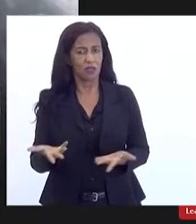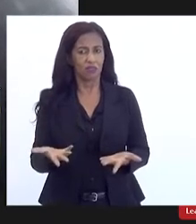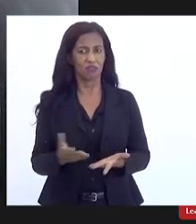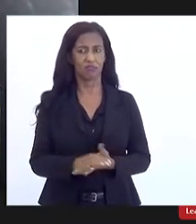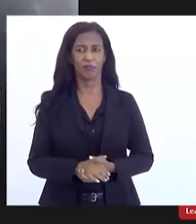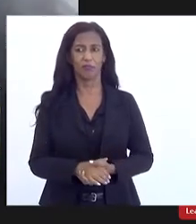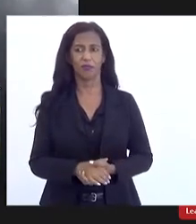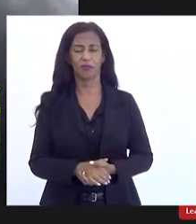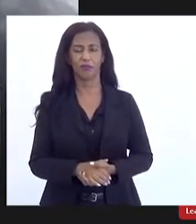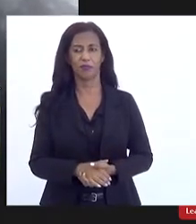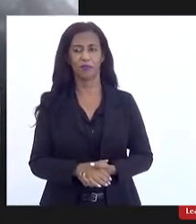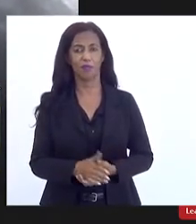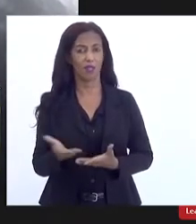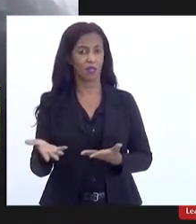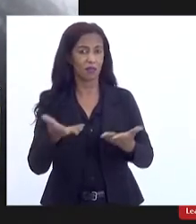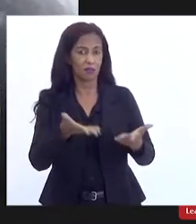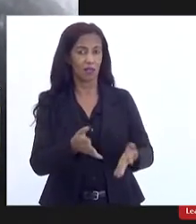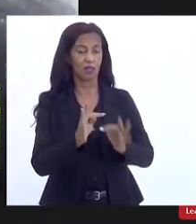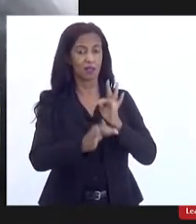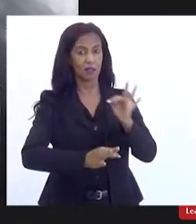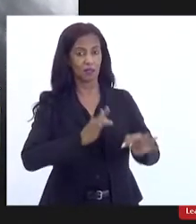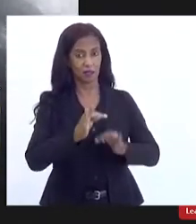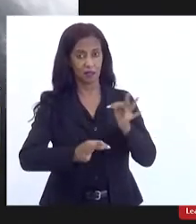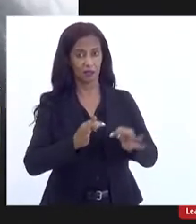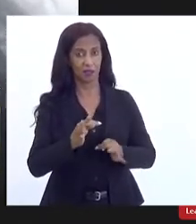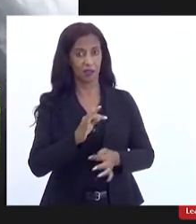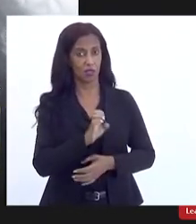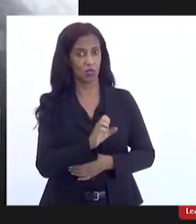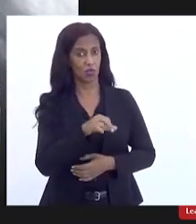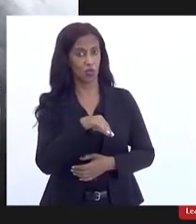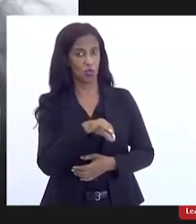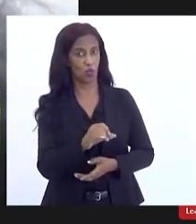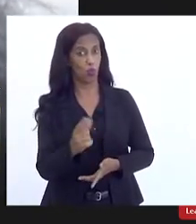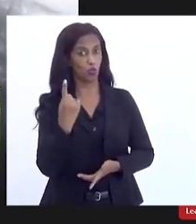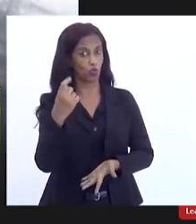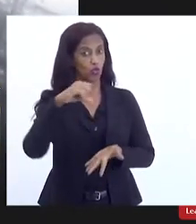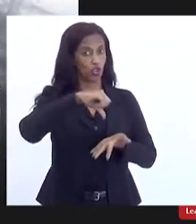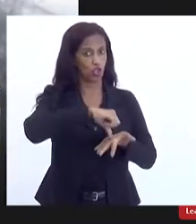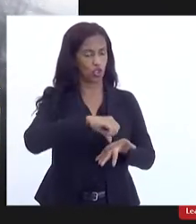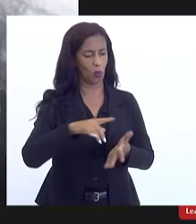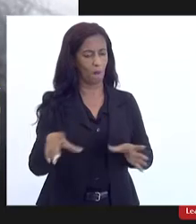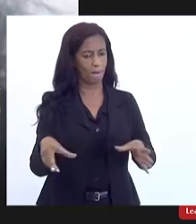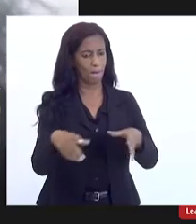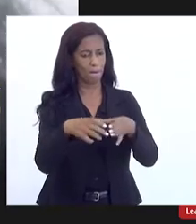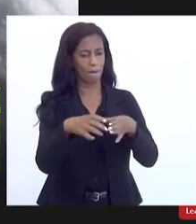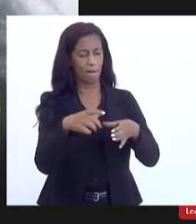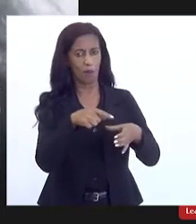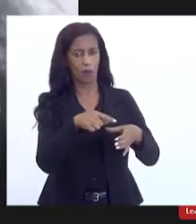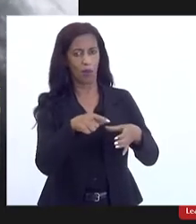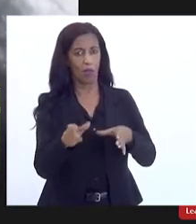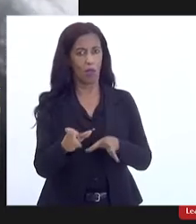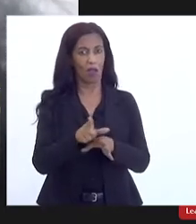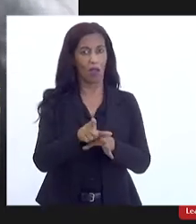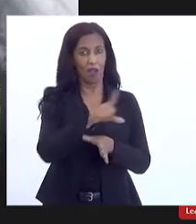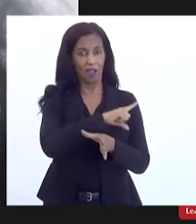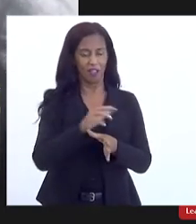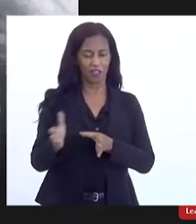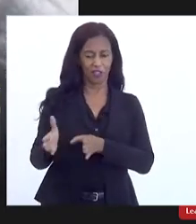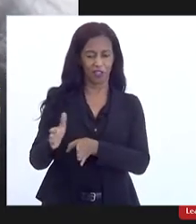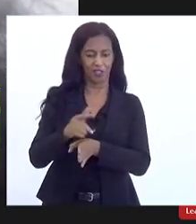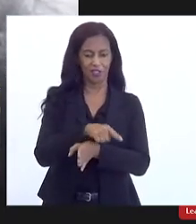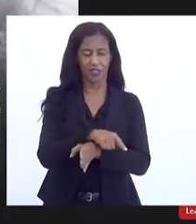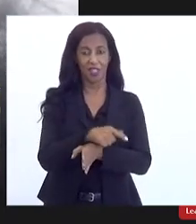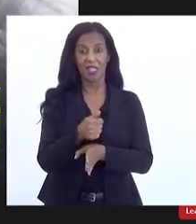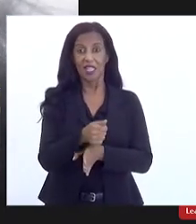e está ali tratando esgoto de um distrito que é antes da transposição e que garante uma